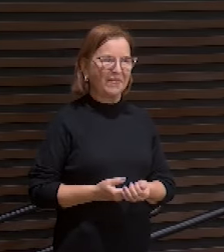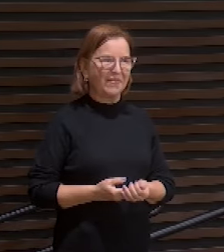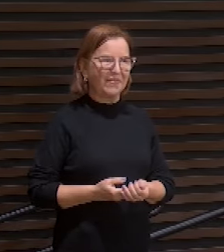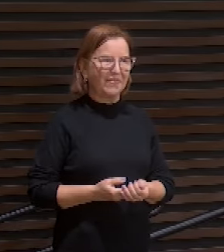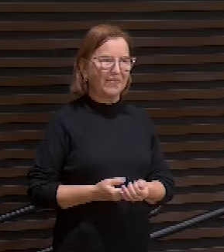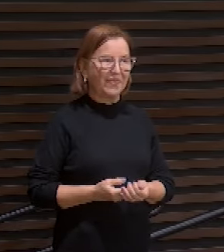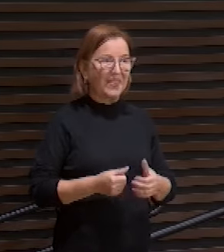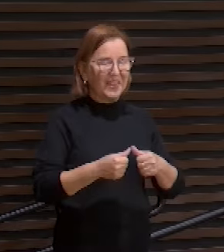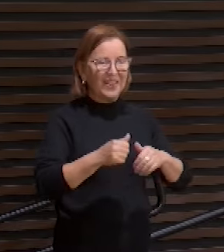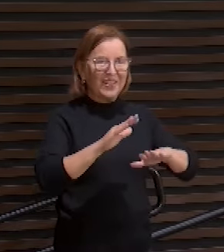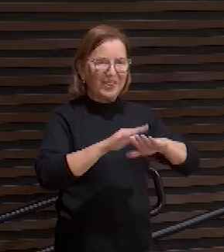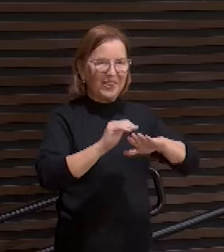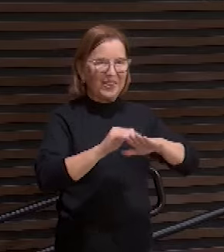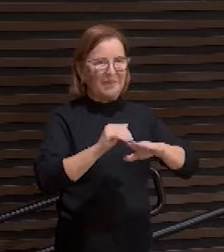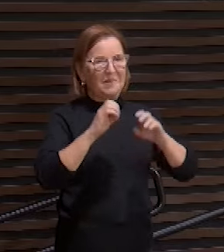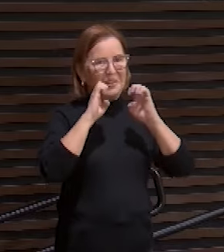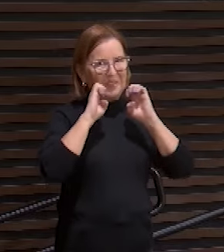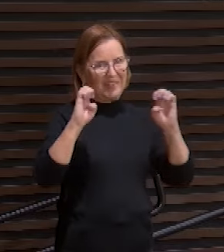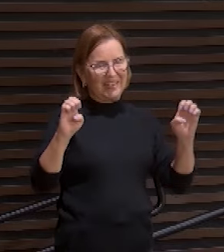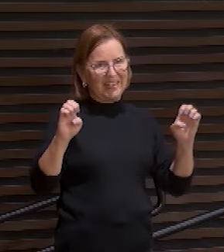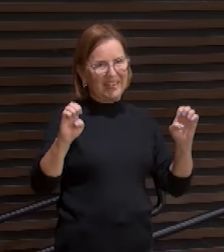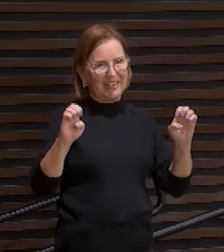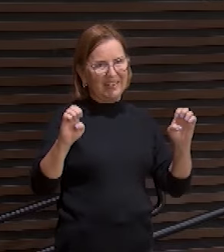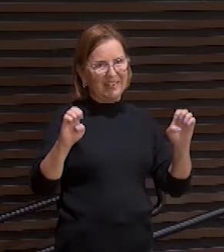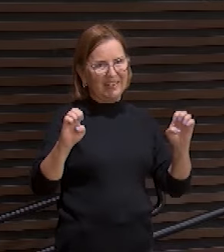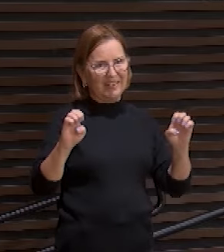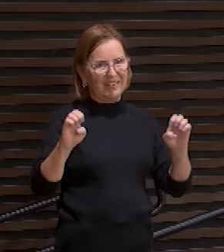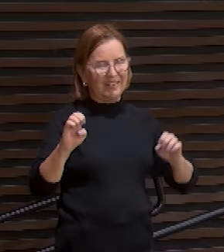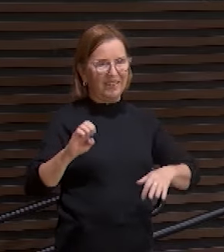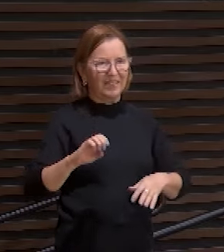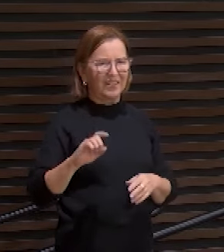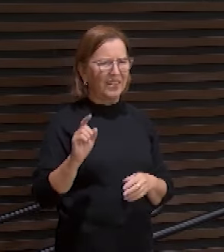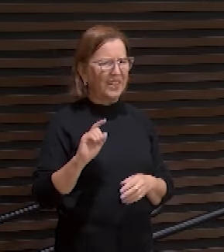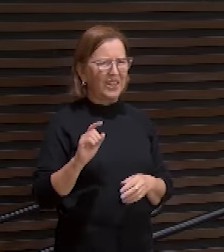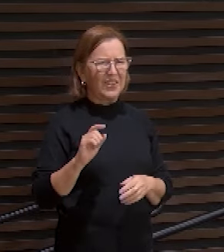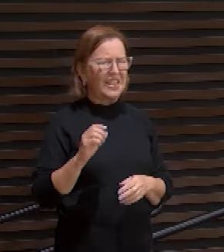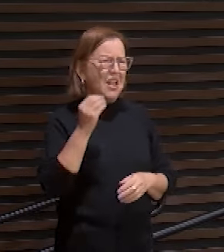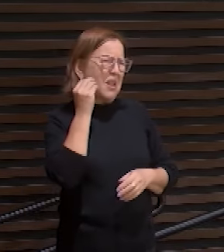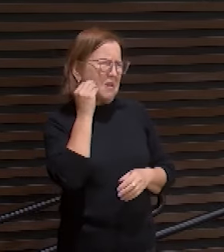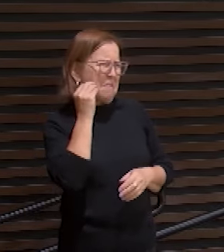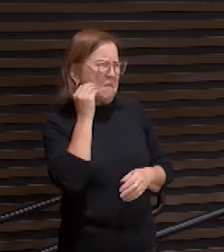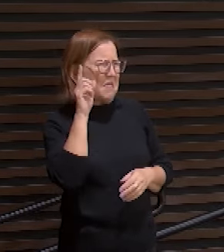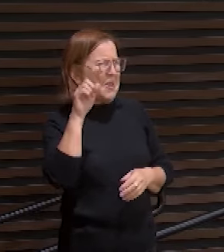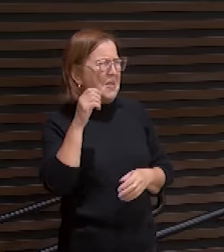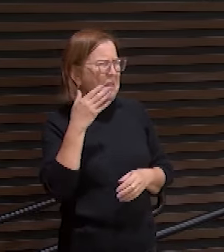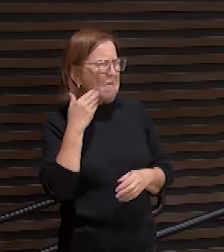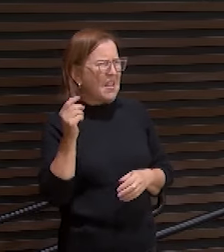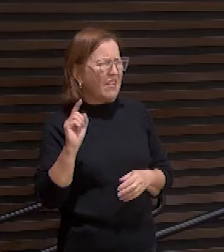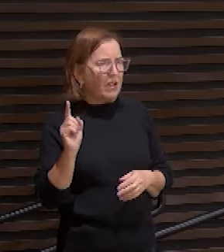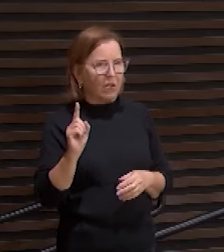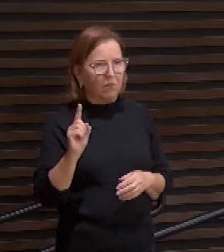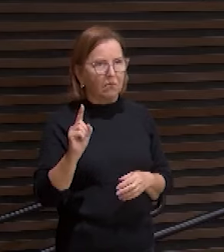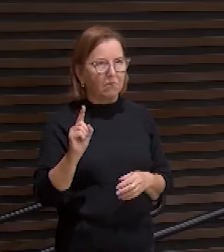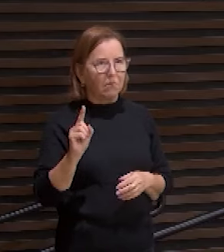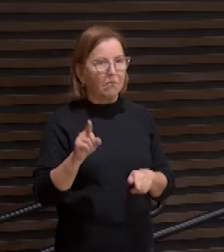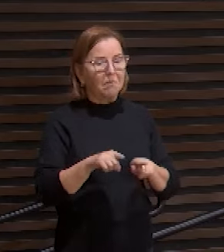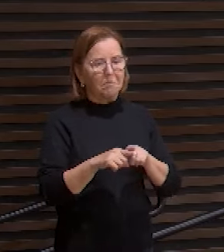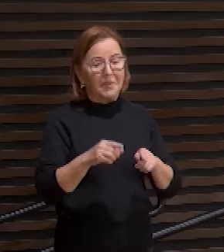esse é o chamado do evangelho não é tente ser uma pessoa melhor para merecer não creia